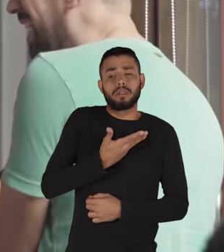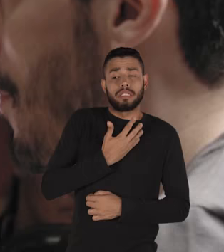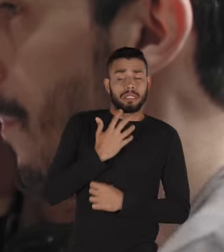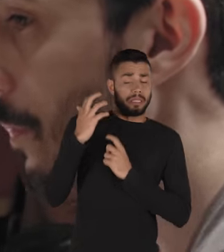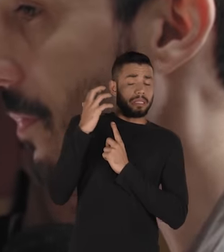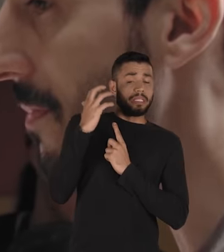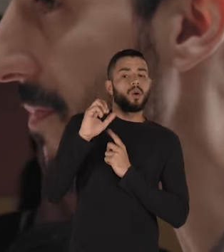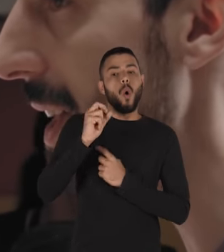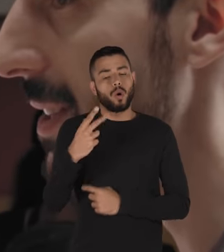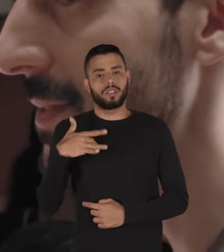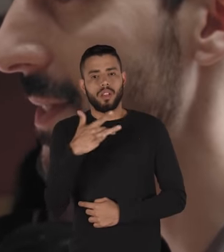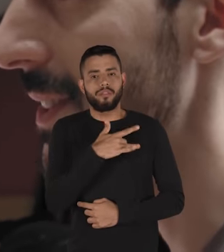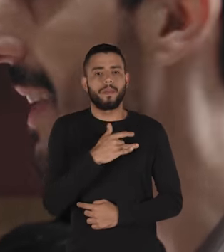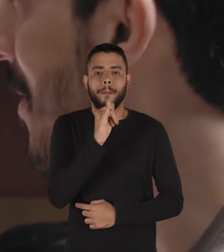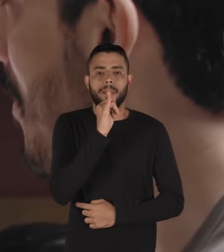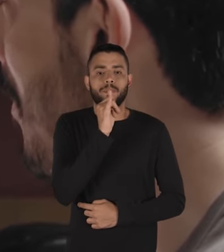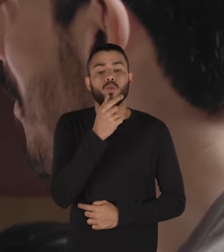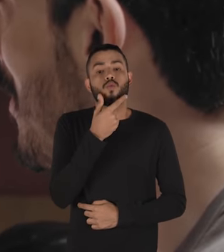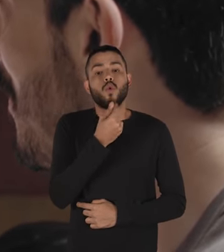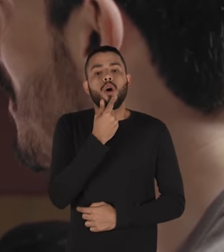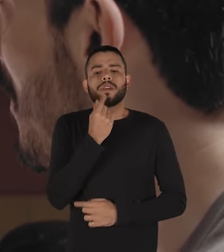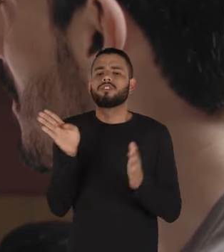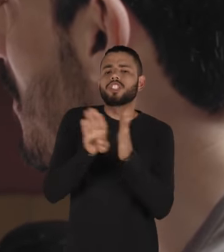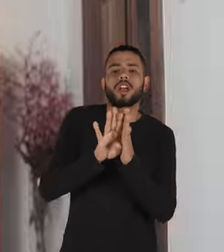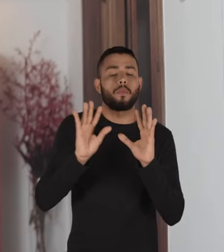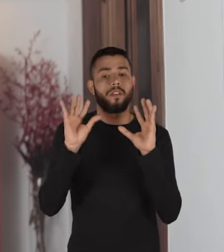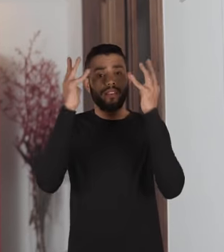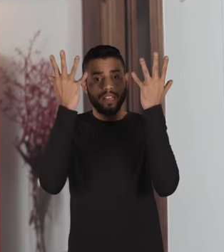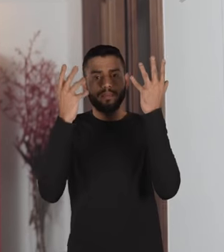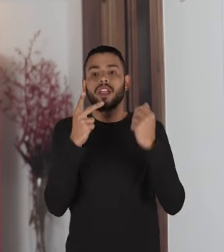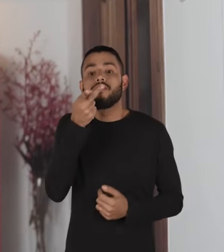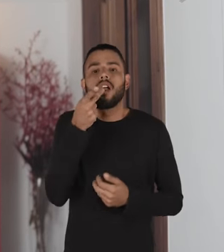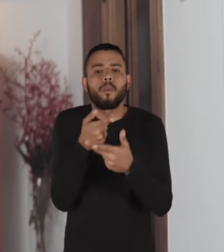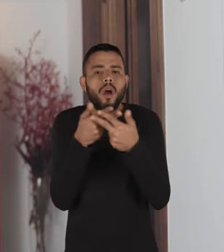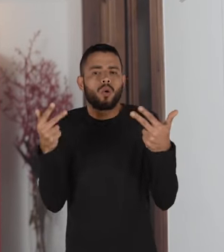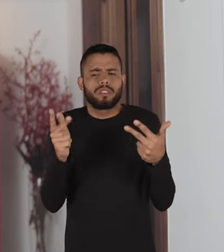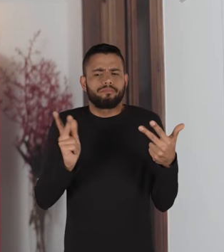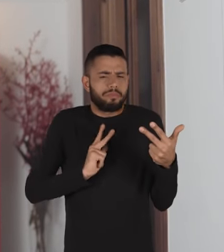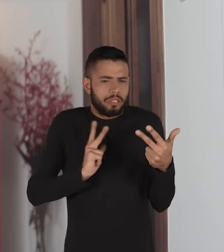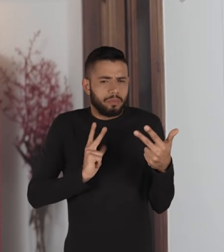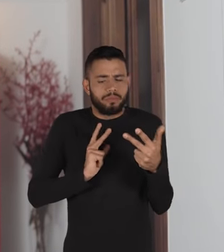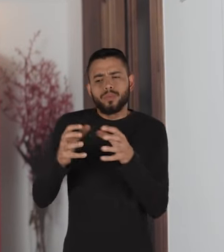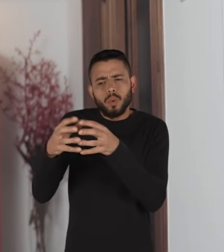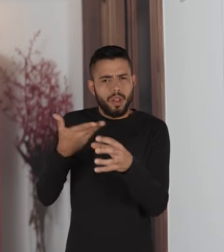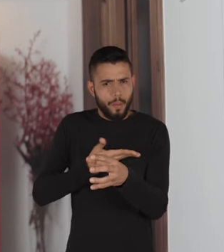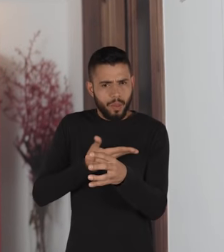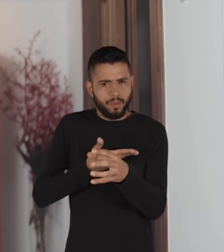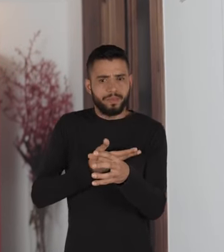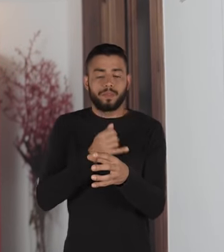saudável é bem esse antagonismo, né? Por exemplo, o cara chega numa festa e conta uma intimidade para um grupo de amigos.